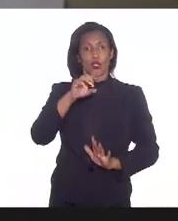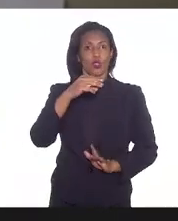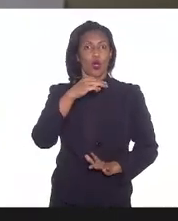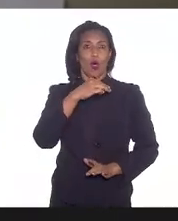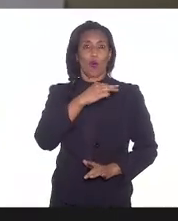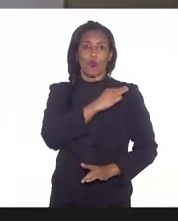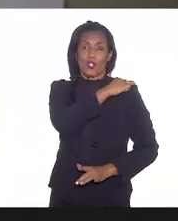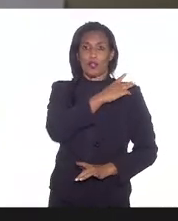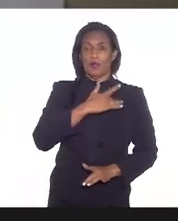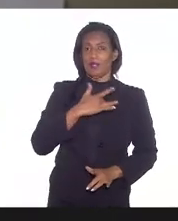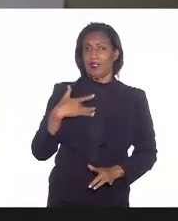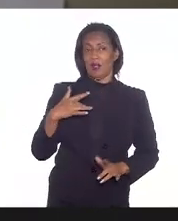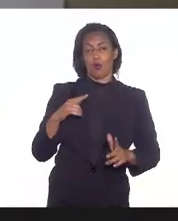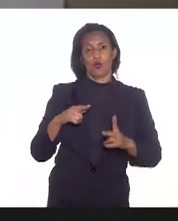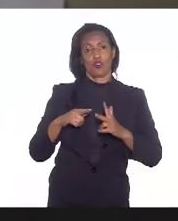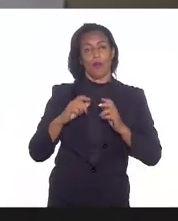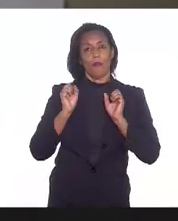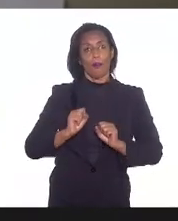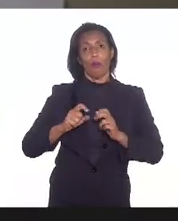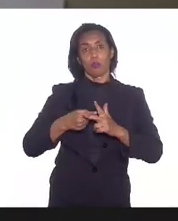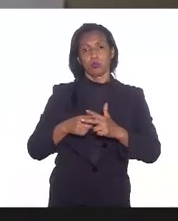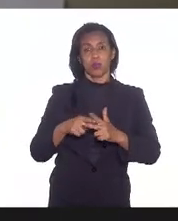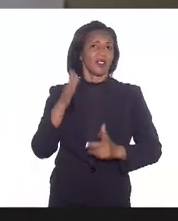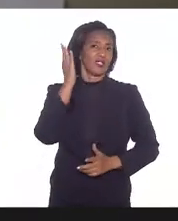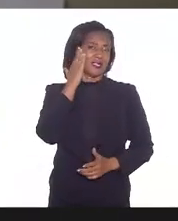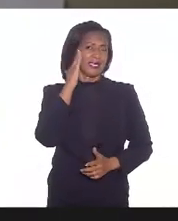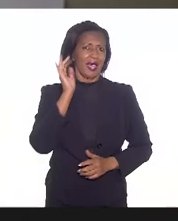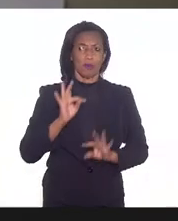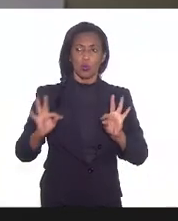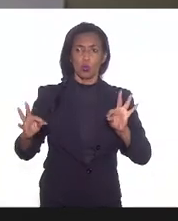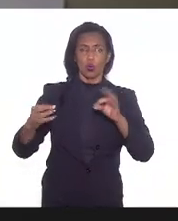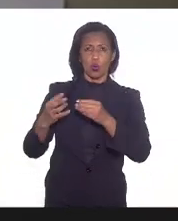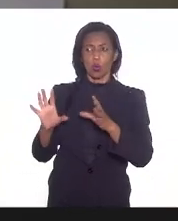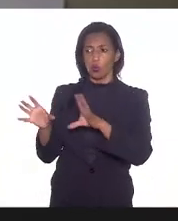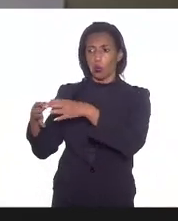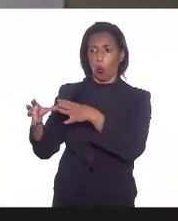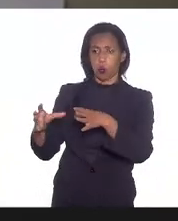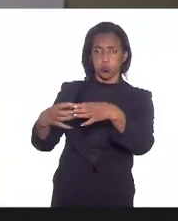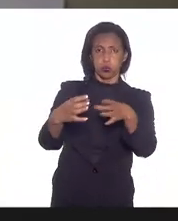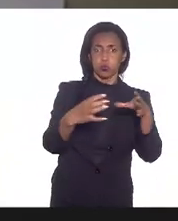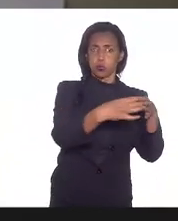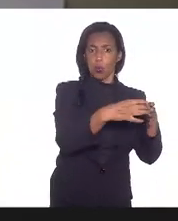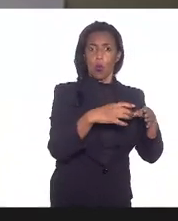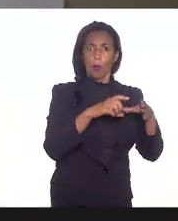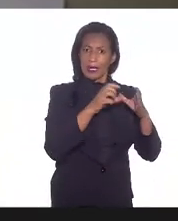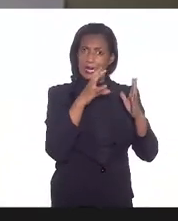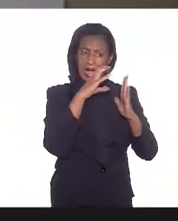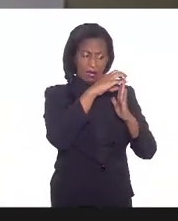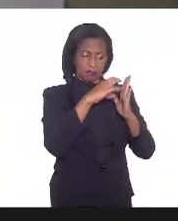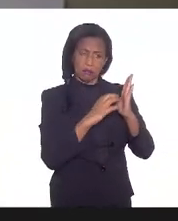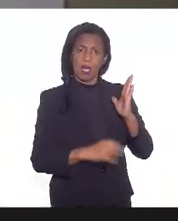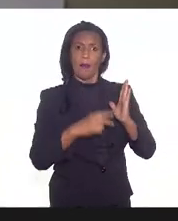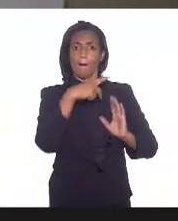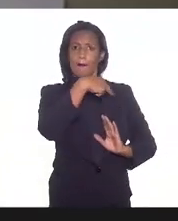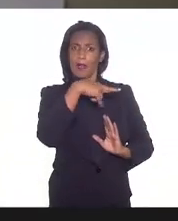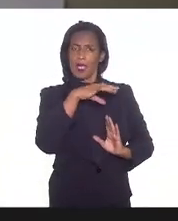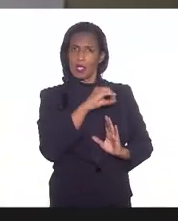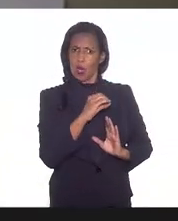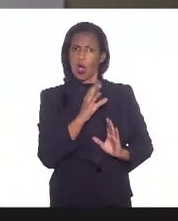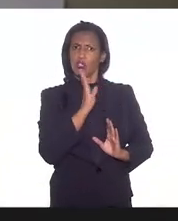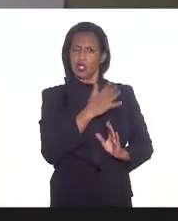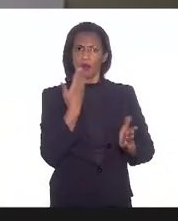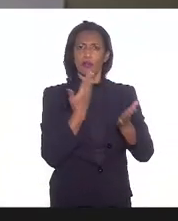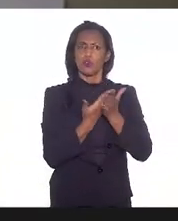estadual infelizmente a gente sabe que todos aqueles grupos que foram colocados ali no PNO eles foram muito bem estudados